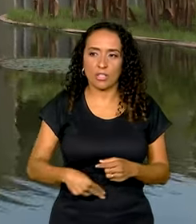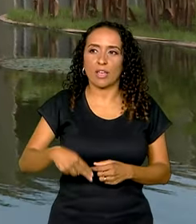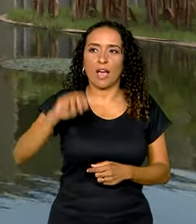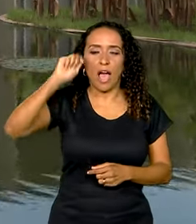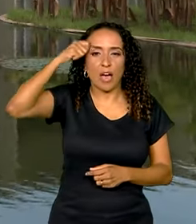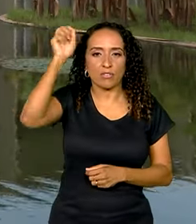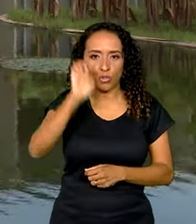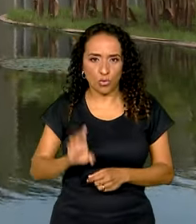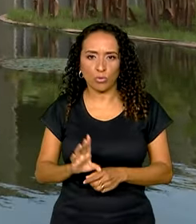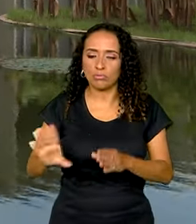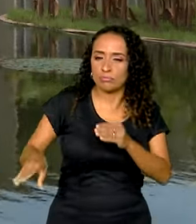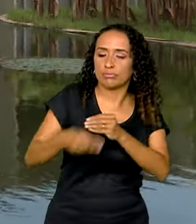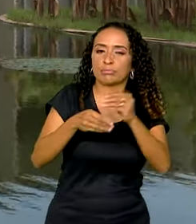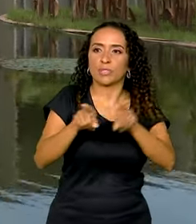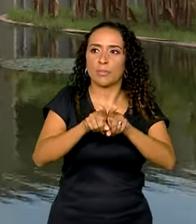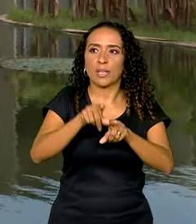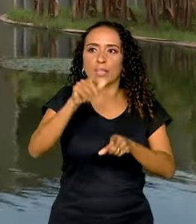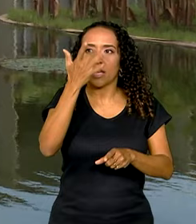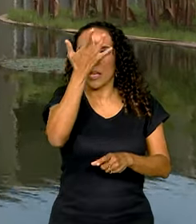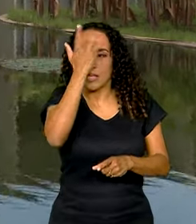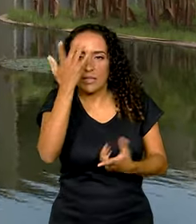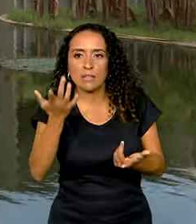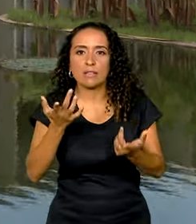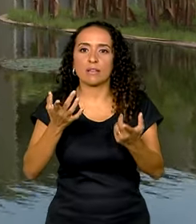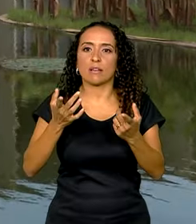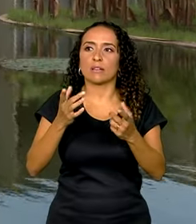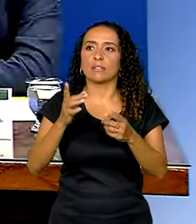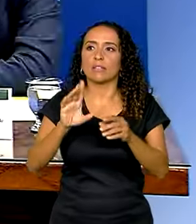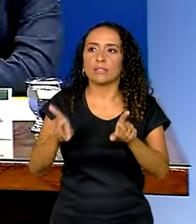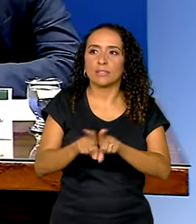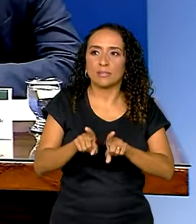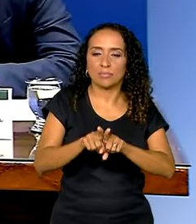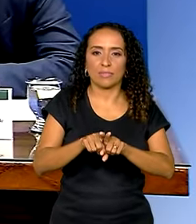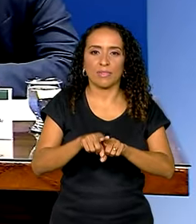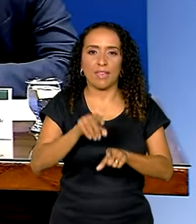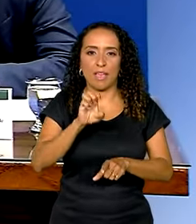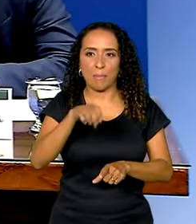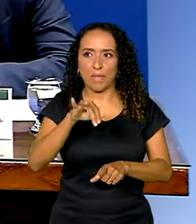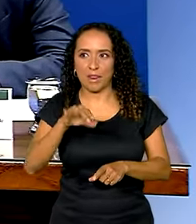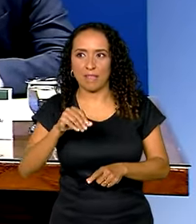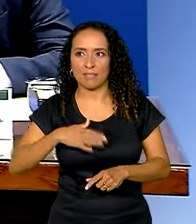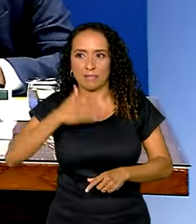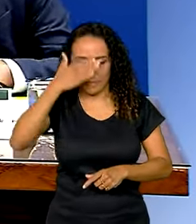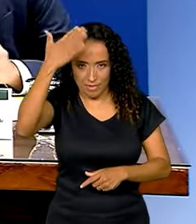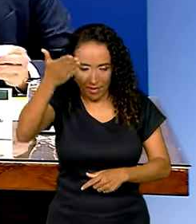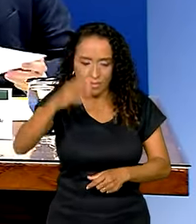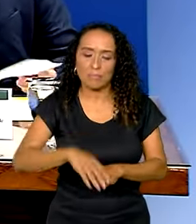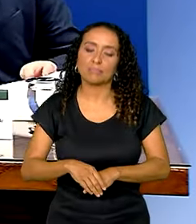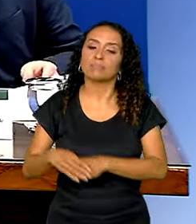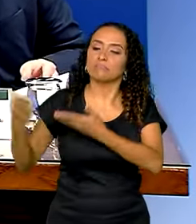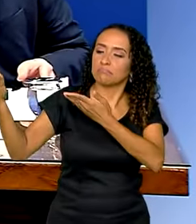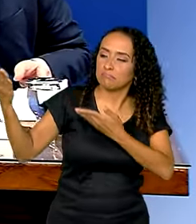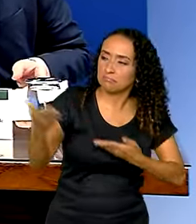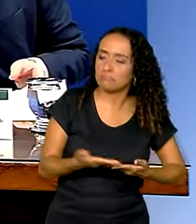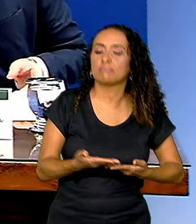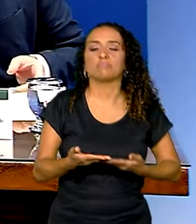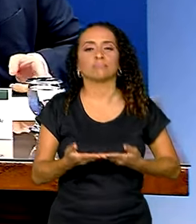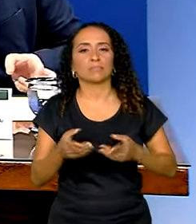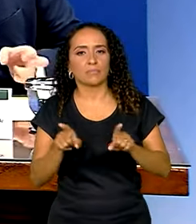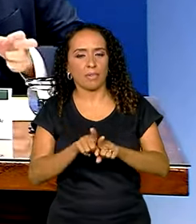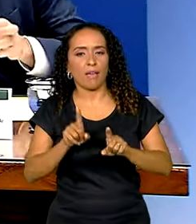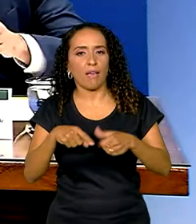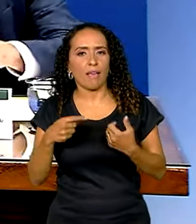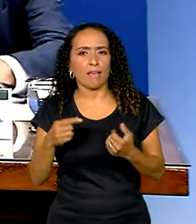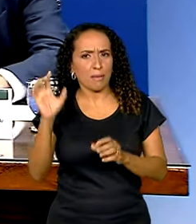recebeu adesão de Irã, Arábia Saudita e Emirados Árabes. O presidente recebeu um convite, é um convite bastante